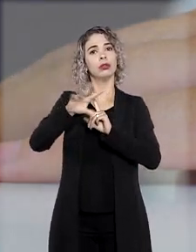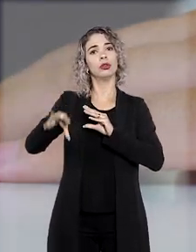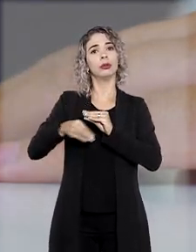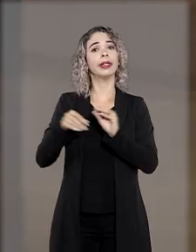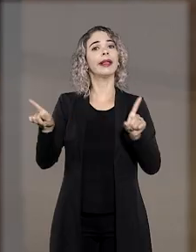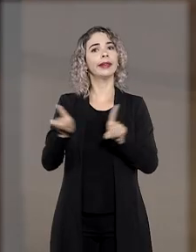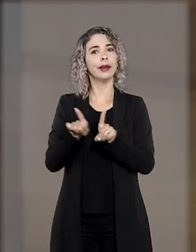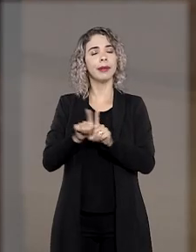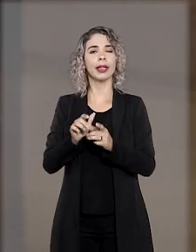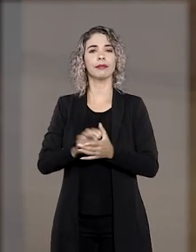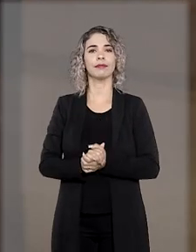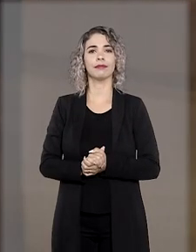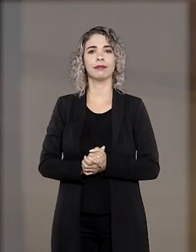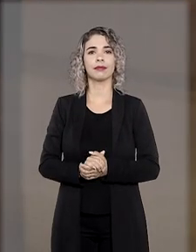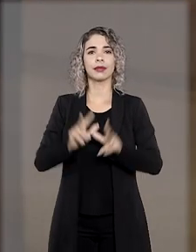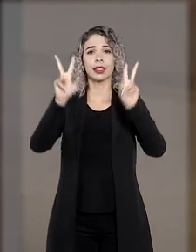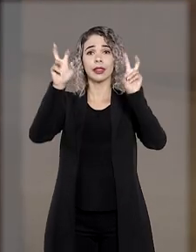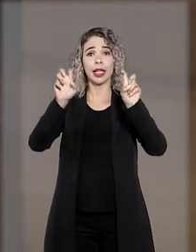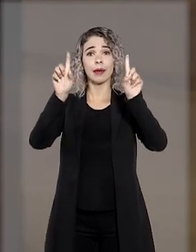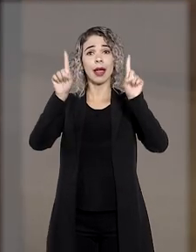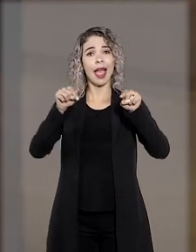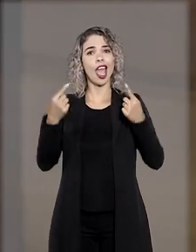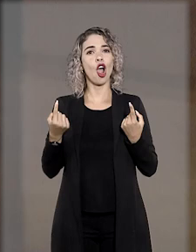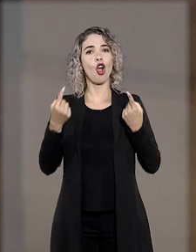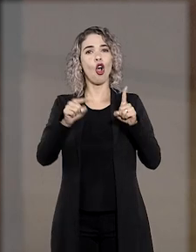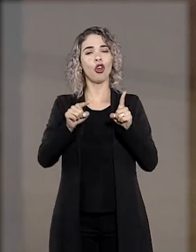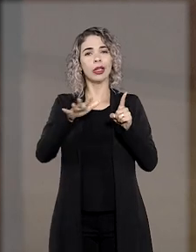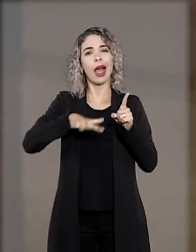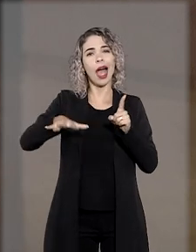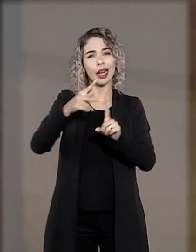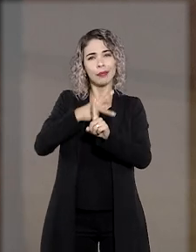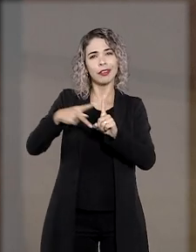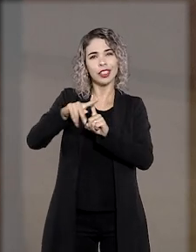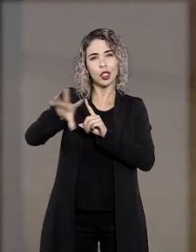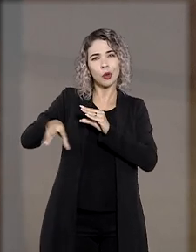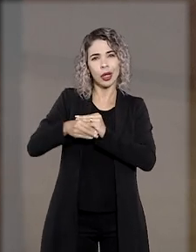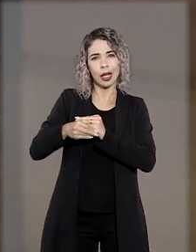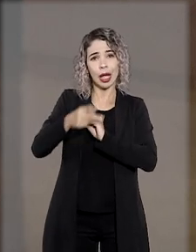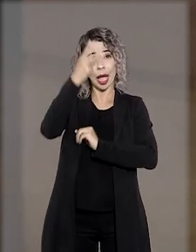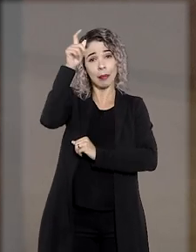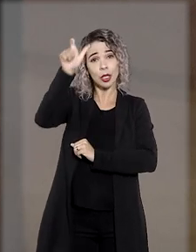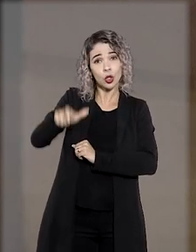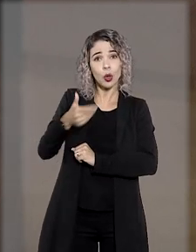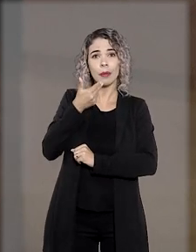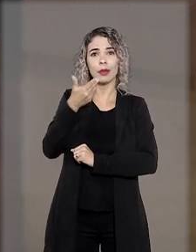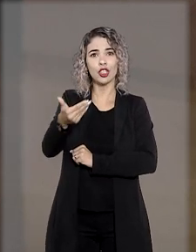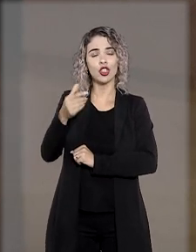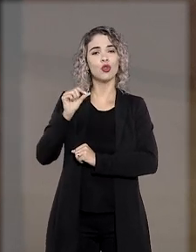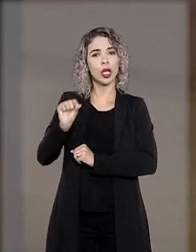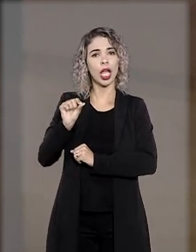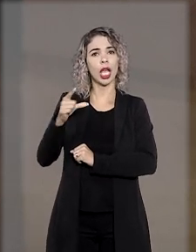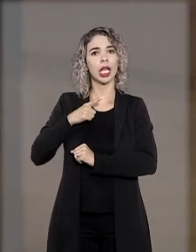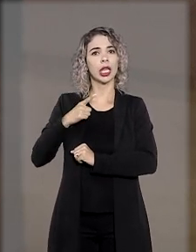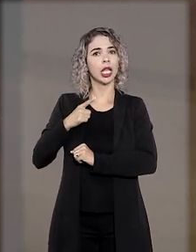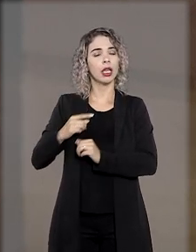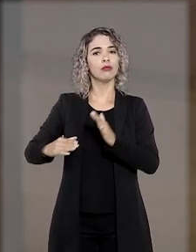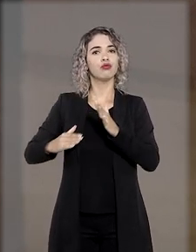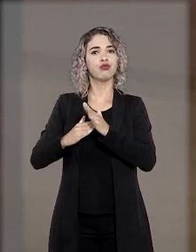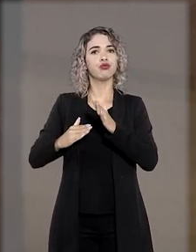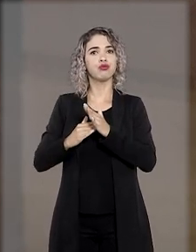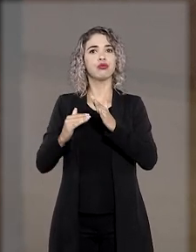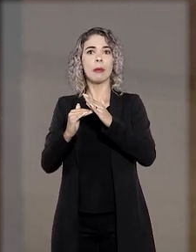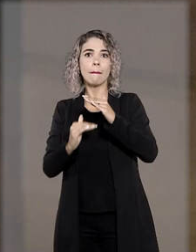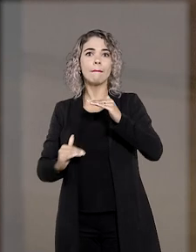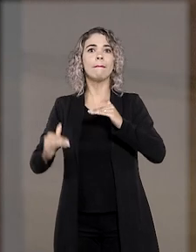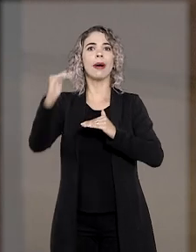complementar. O caso analisado é de uma ação contra a entidade de previdência, onde um aposentado pediu que fossem limitados os descontos